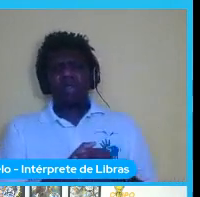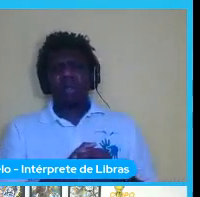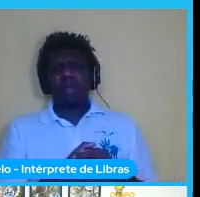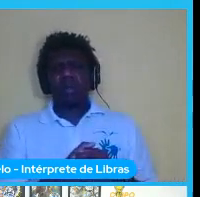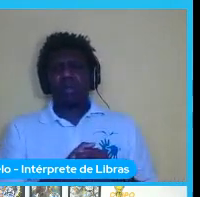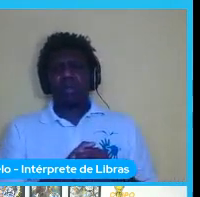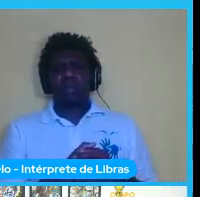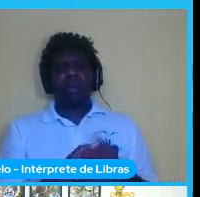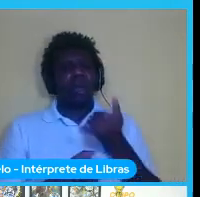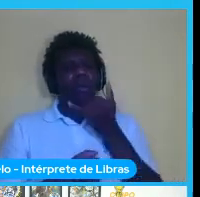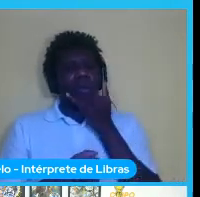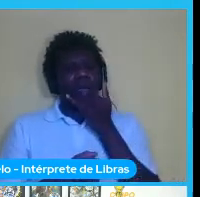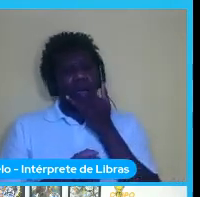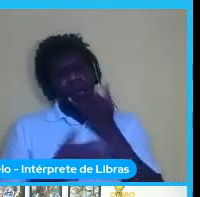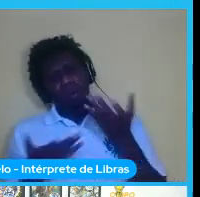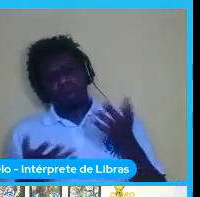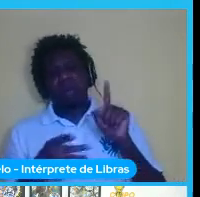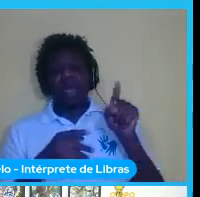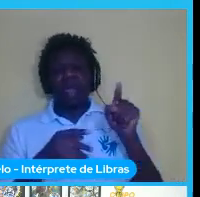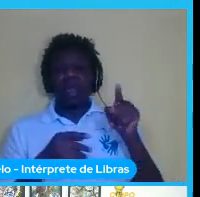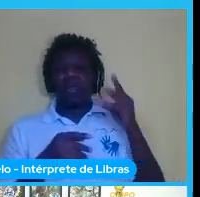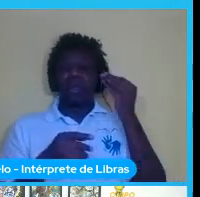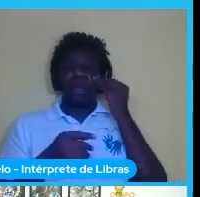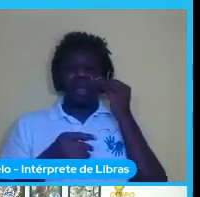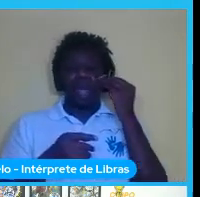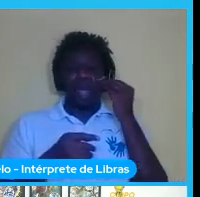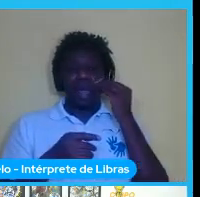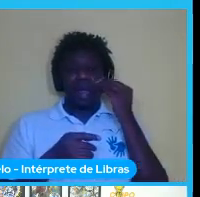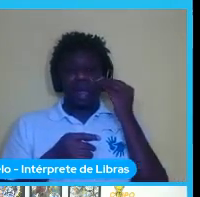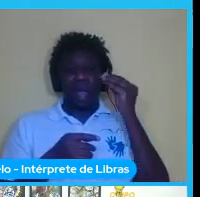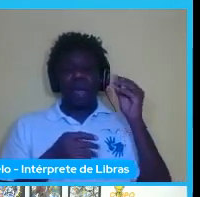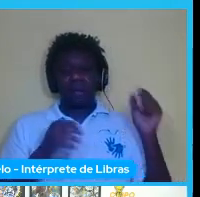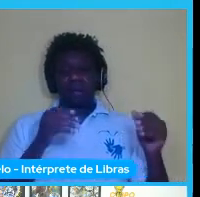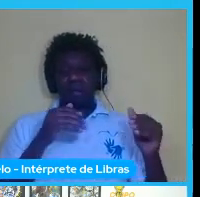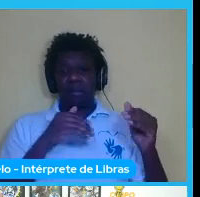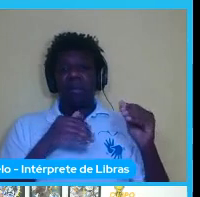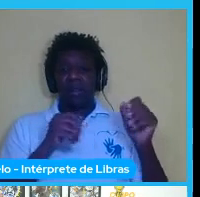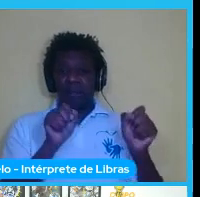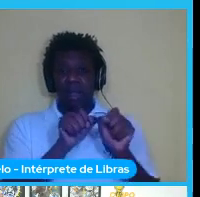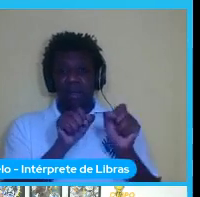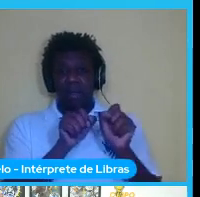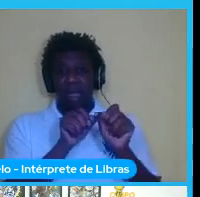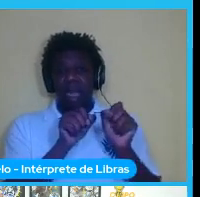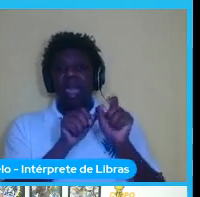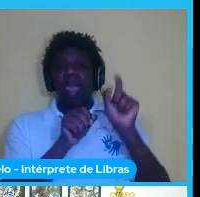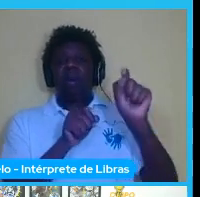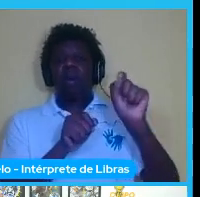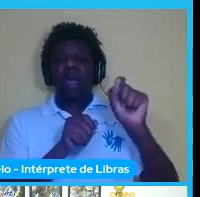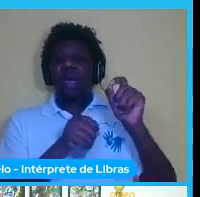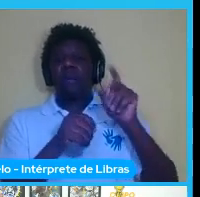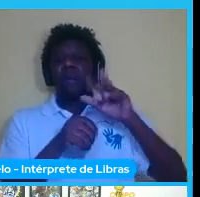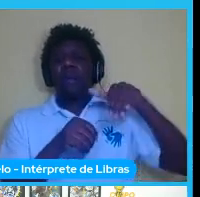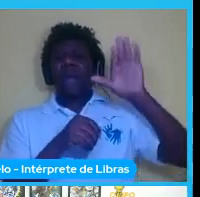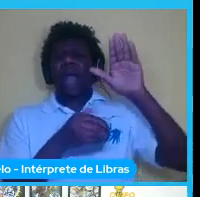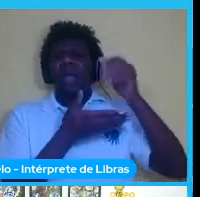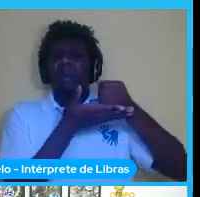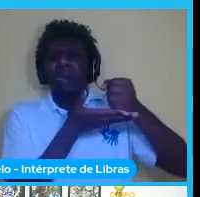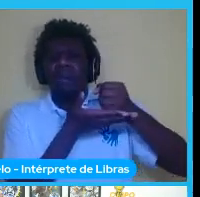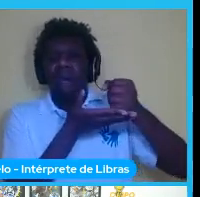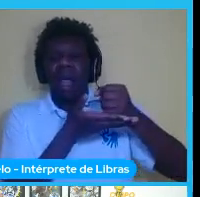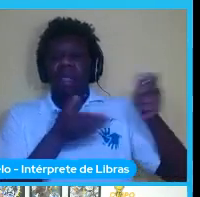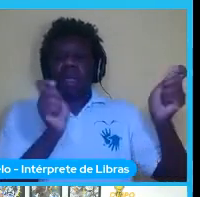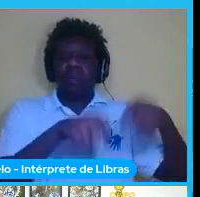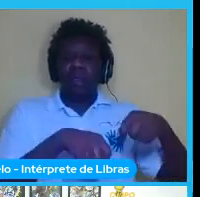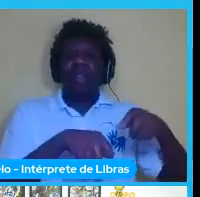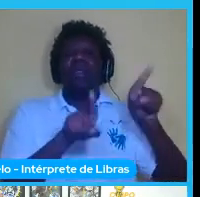perdão eles tentam construir um dataset que eles consigam deixar o mais balanceado possível e o maior número de amostras